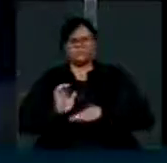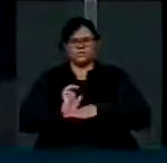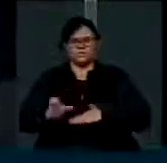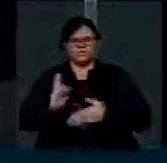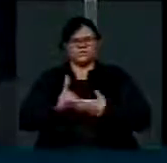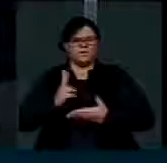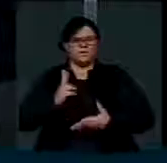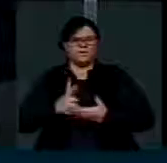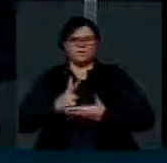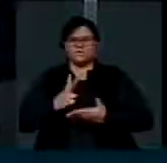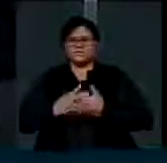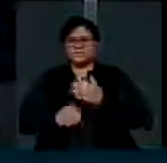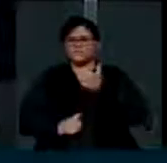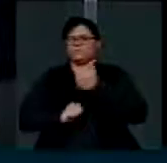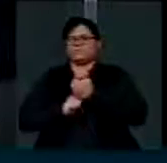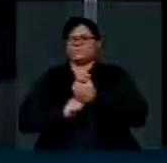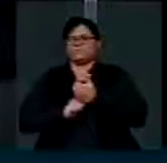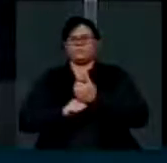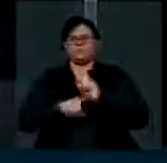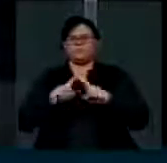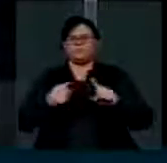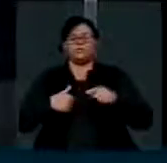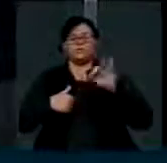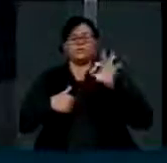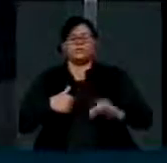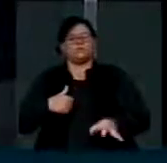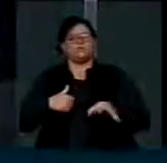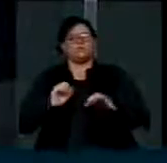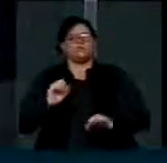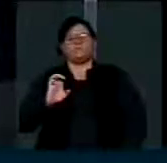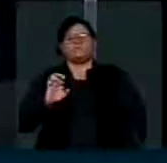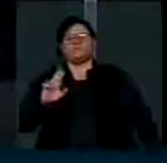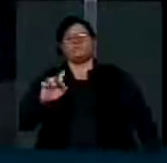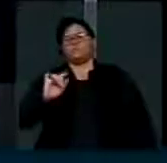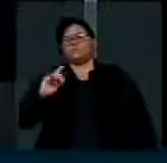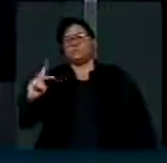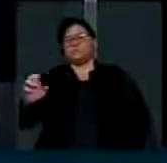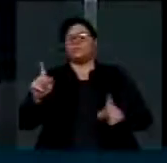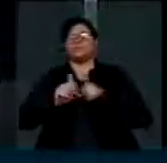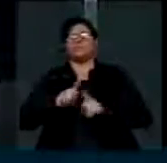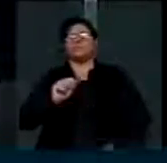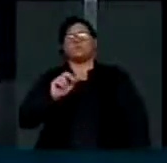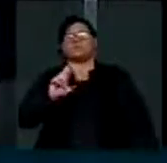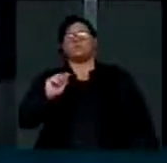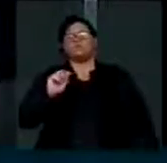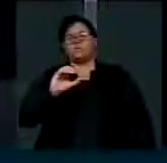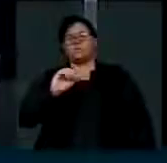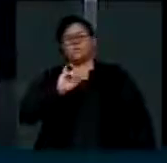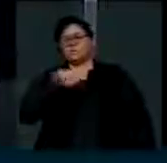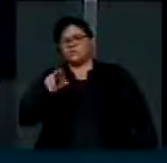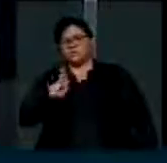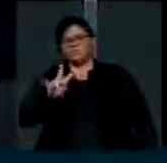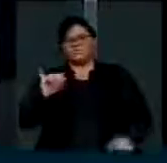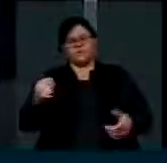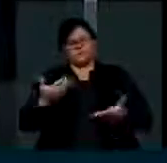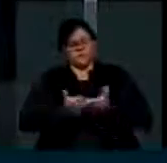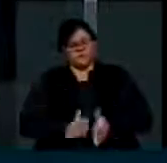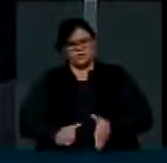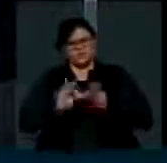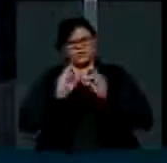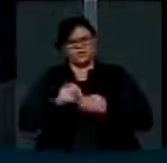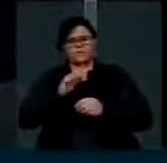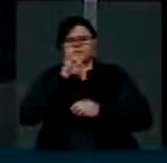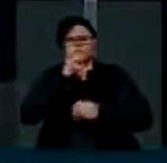interinamente. Mas que eu tenho certeza que Sergipe, do mesmo jeito que Aracaju, vai dar um basta na mesmice, no